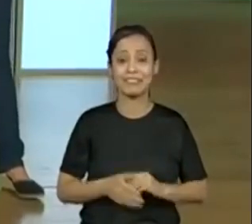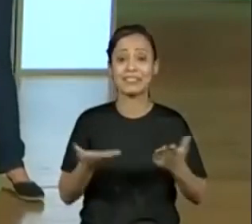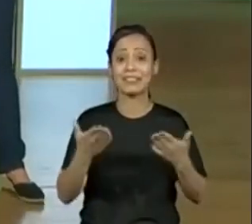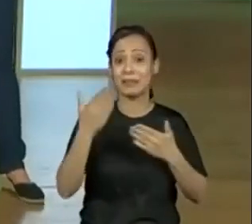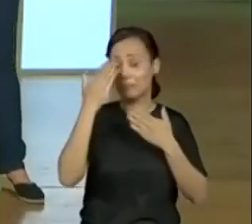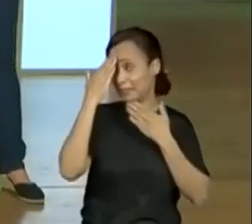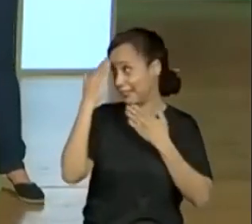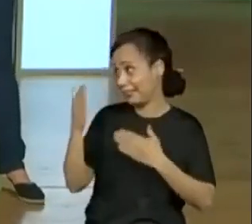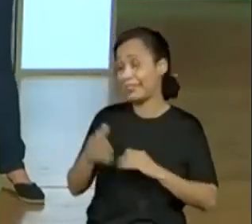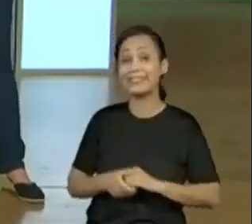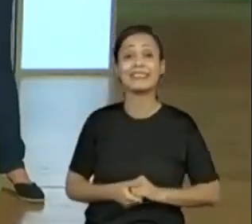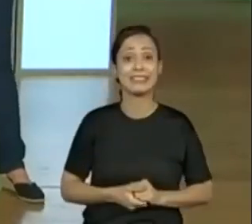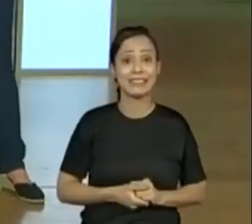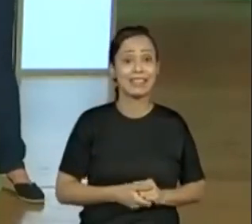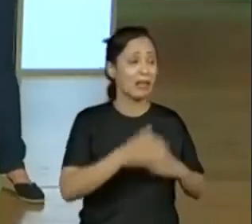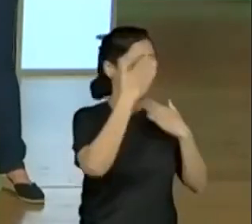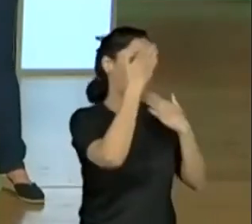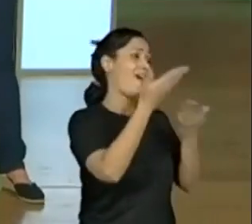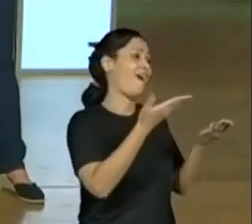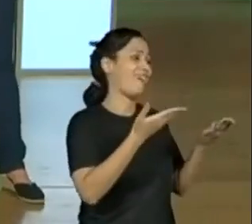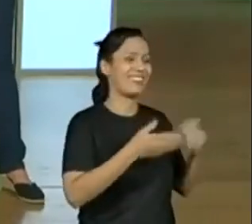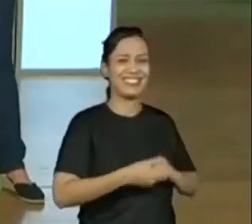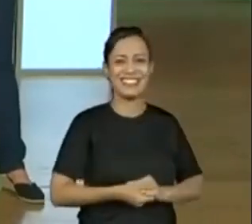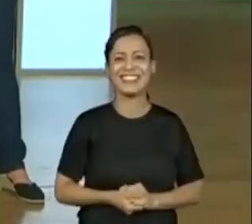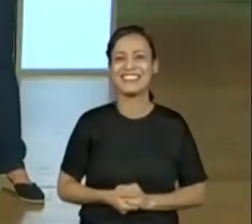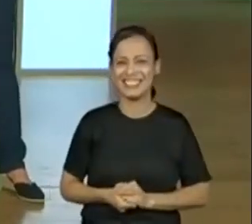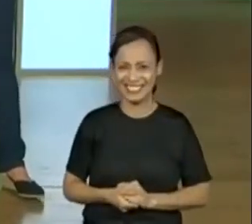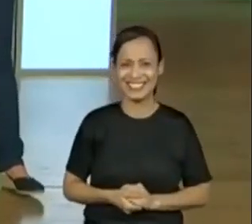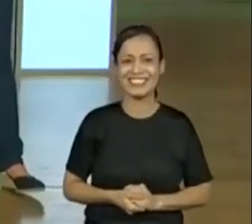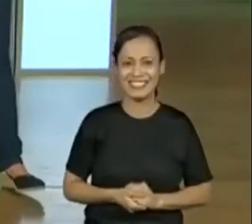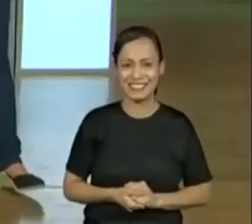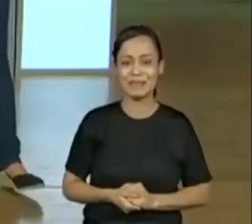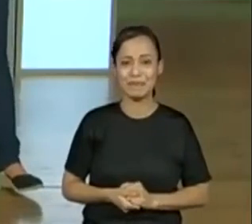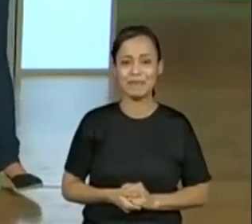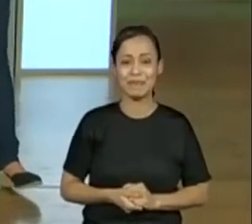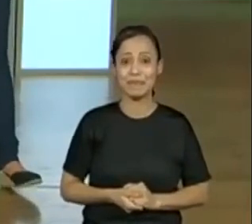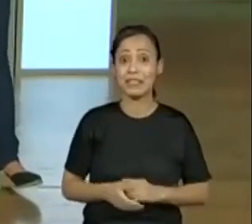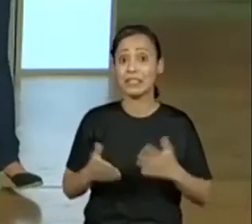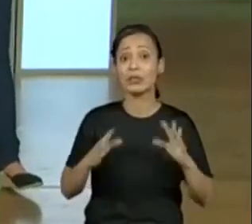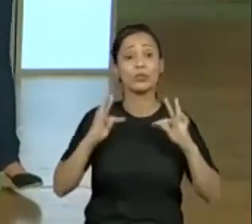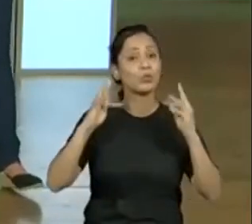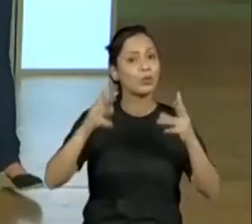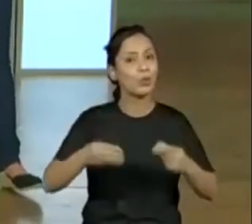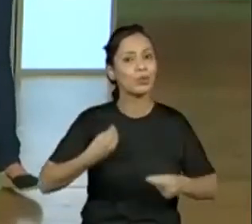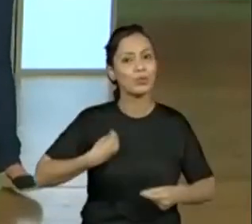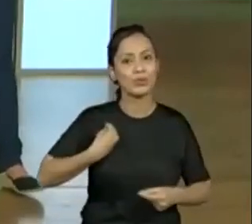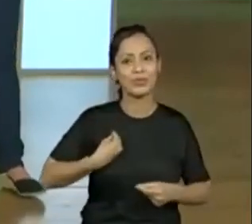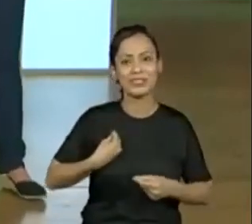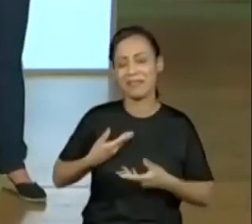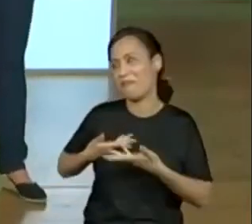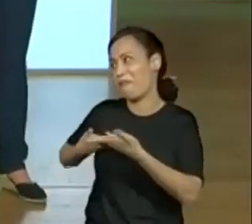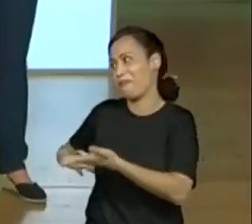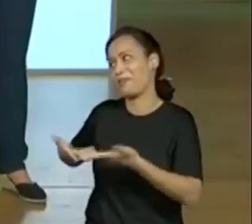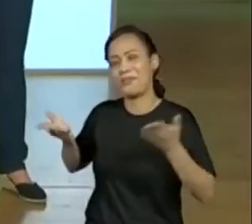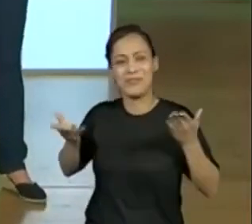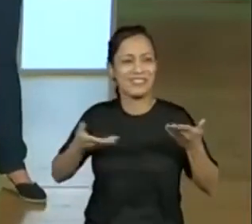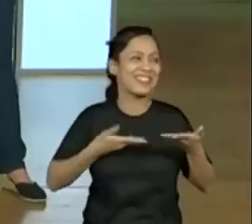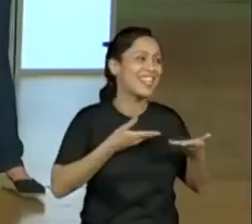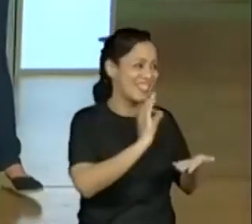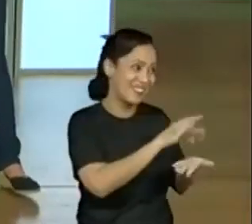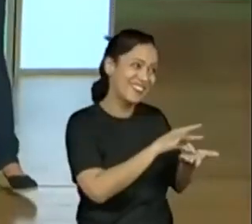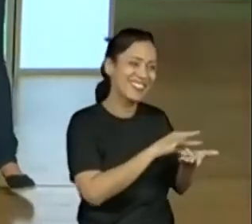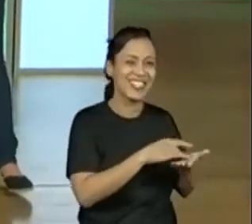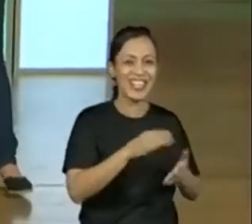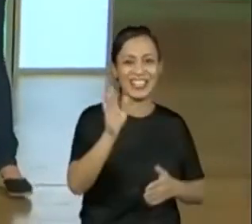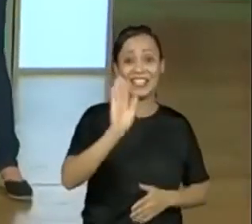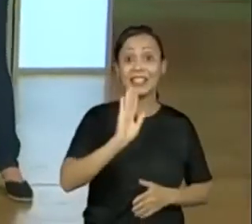obrigada pela participação. Muito obrigada pela participação. Obrigada a você pelo convite. Continuem todos aí.